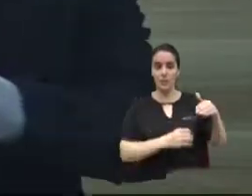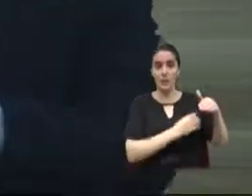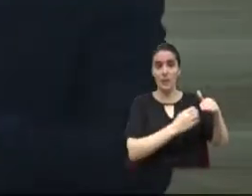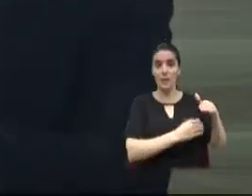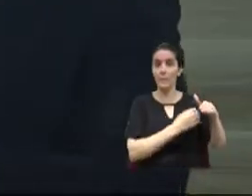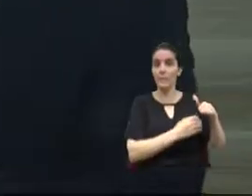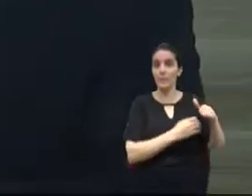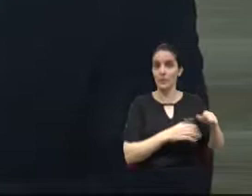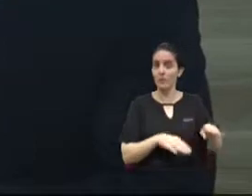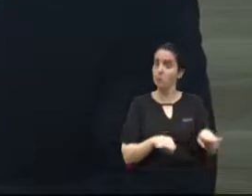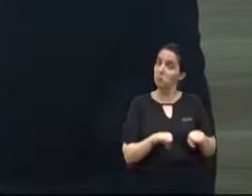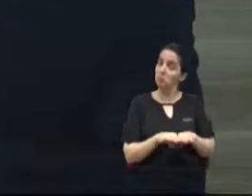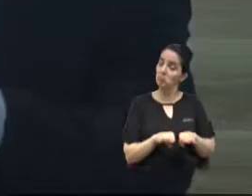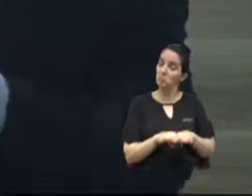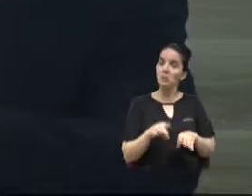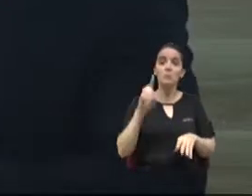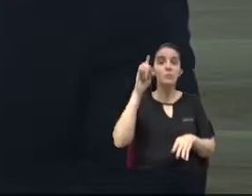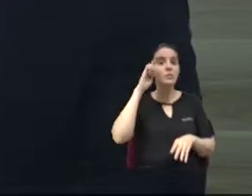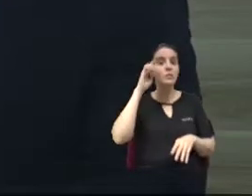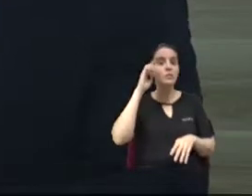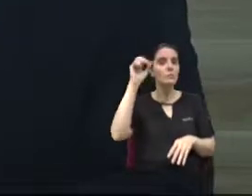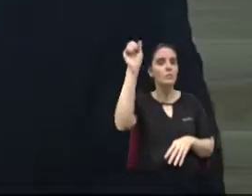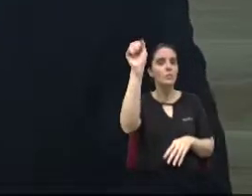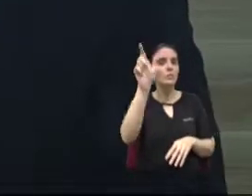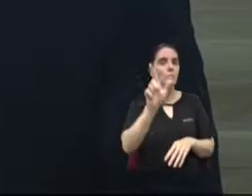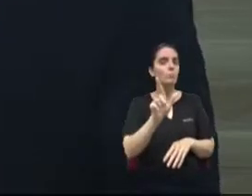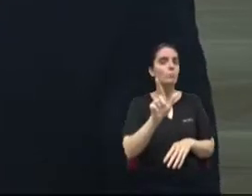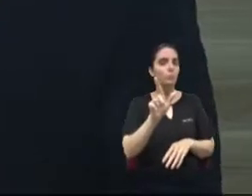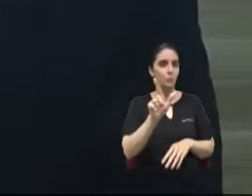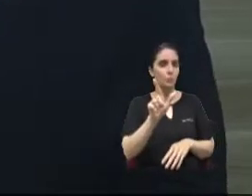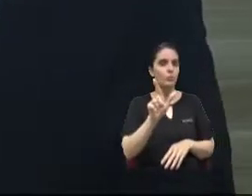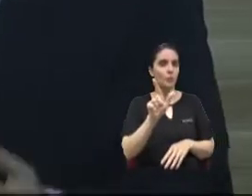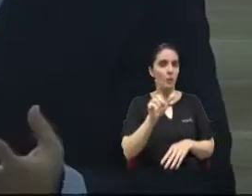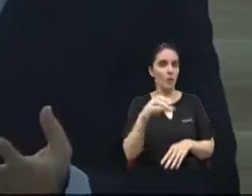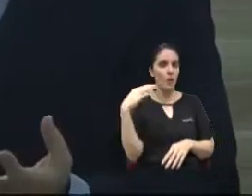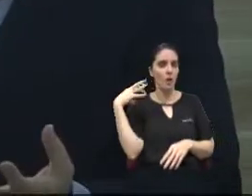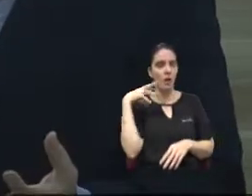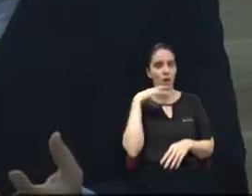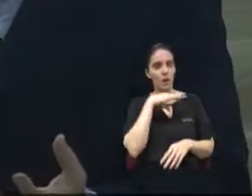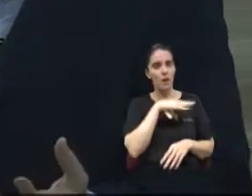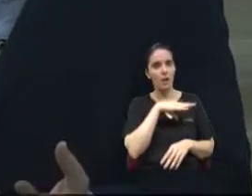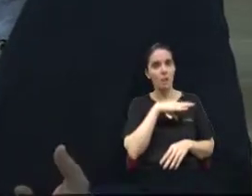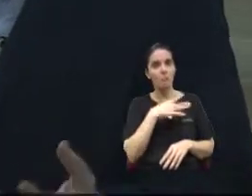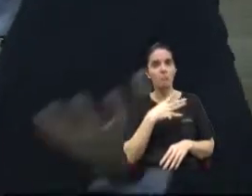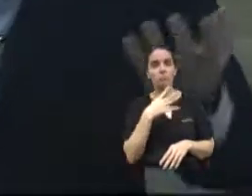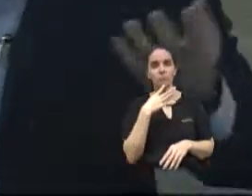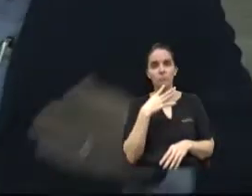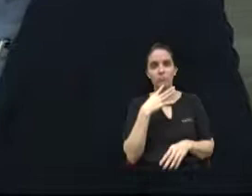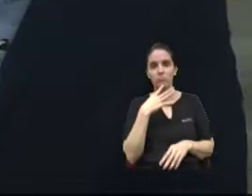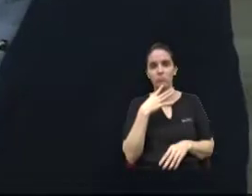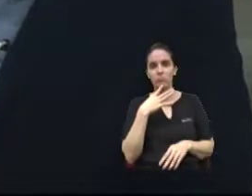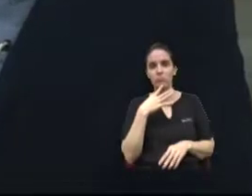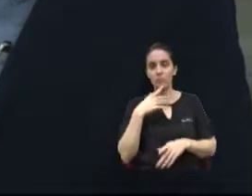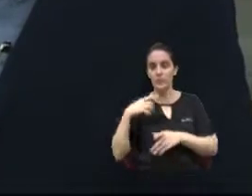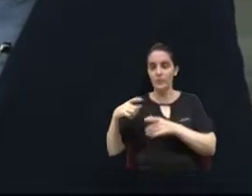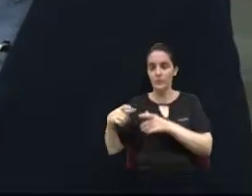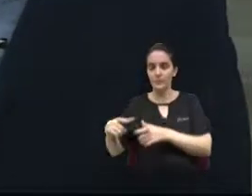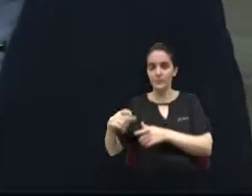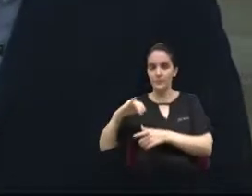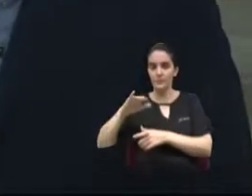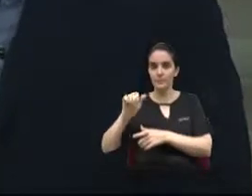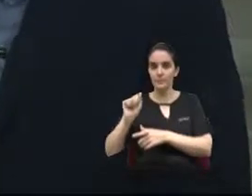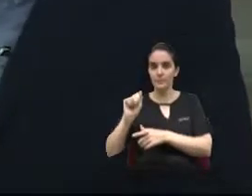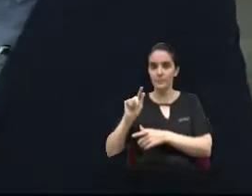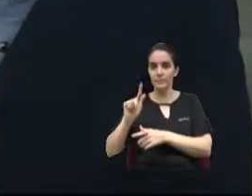até um dia que tiver um solzinho mais aí, um pouco mais de calor, para aí conhecer a realidade de que é morar rodeado daquela